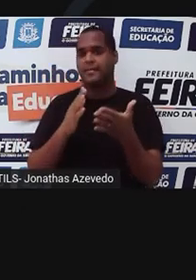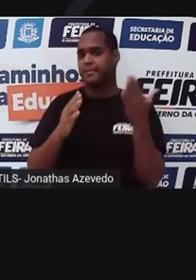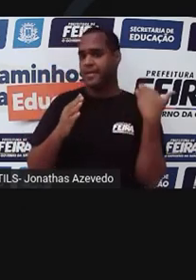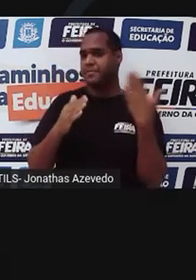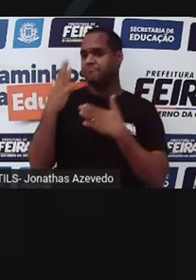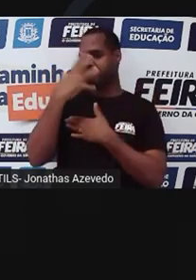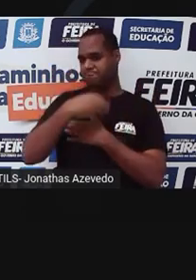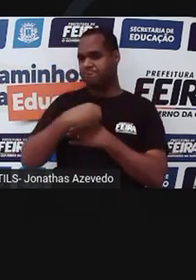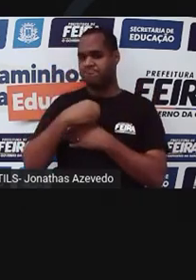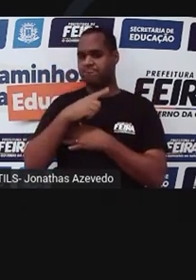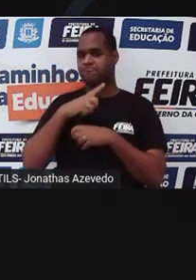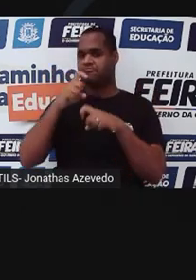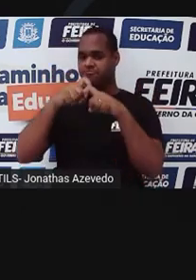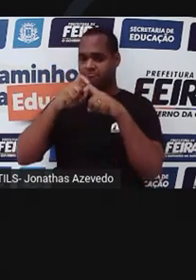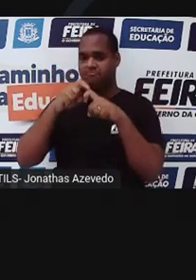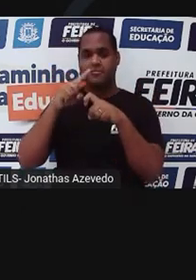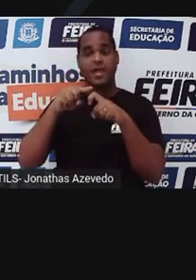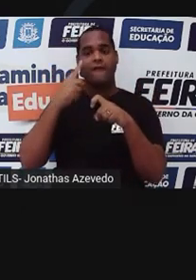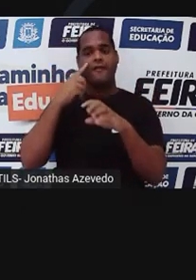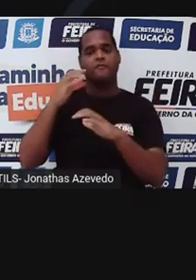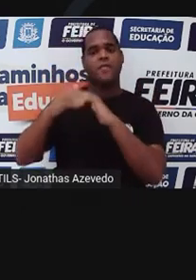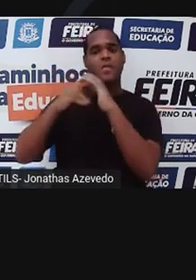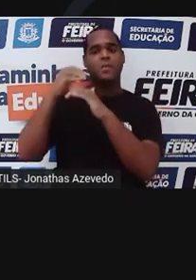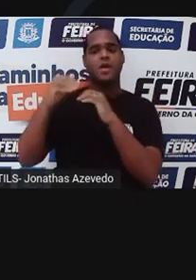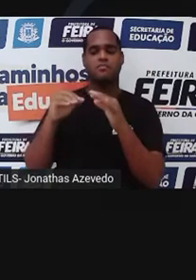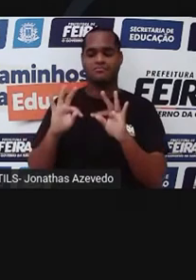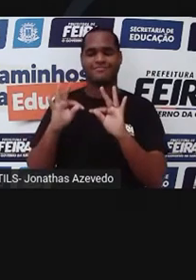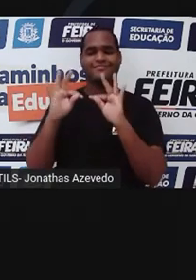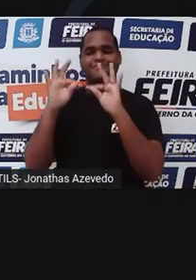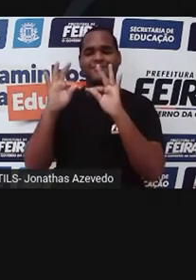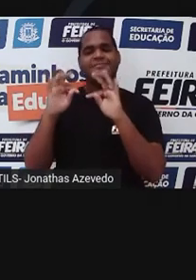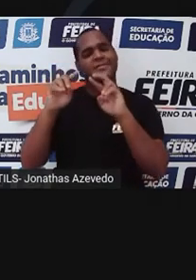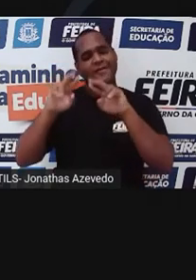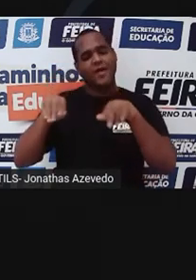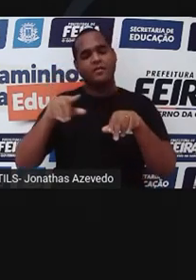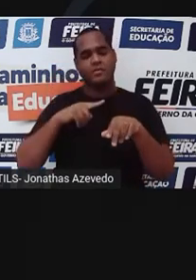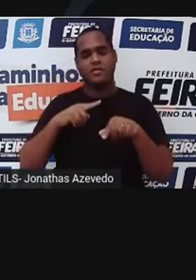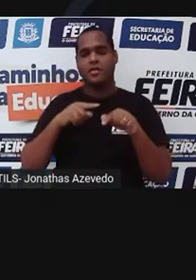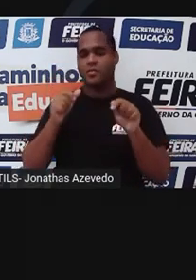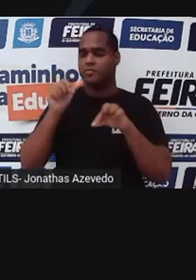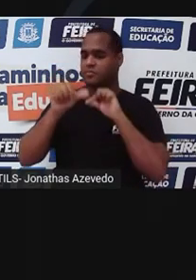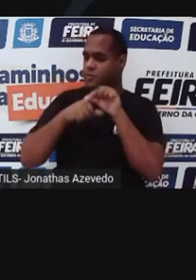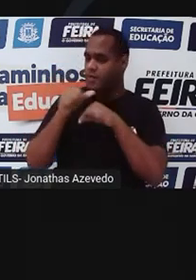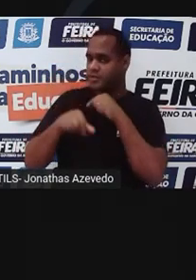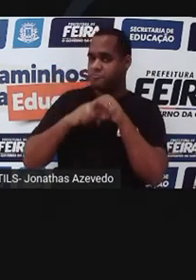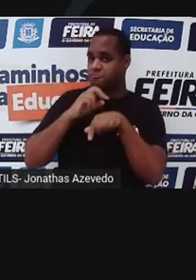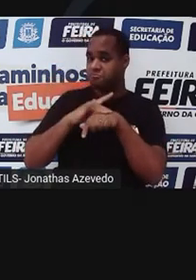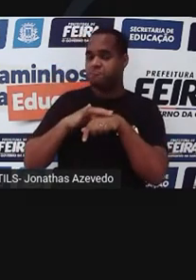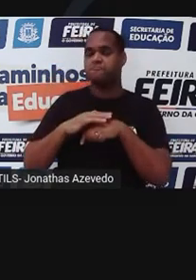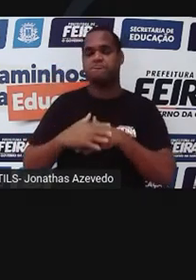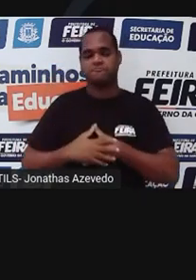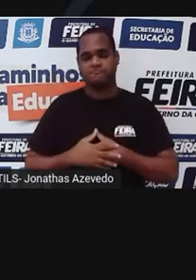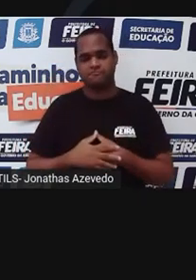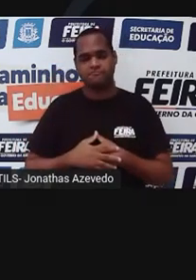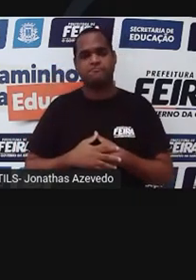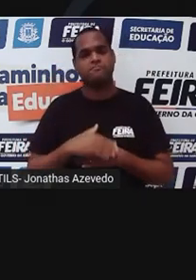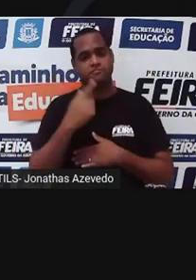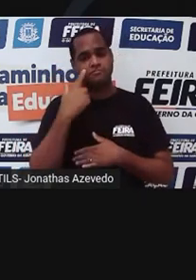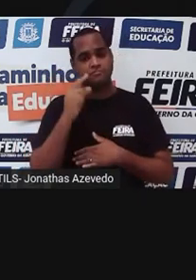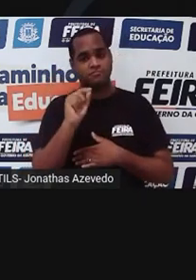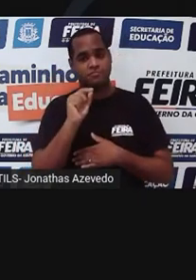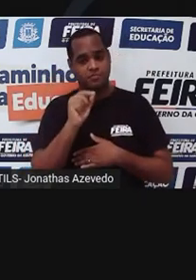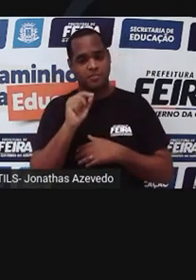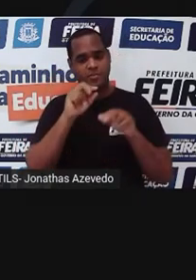da medicina. A gente vê esses avanços que modificaram a história da doença. Muito bem. Com isso, nós